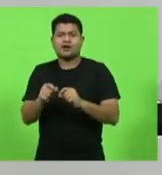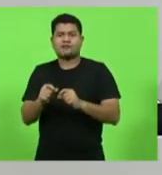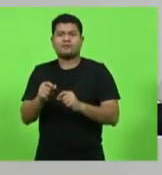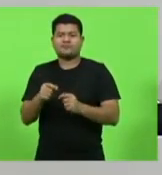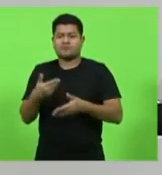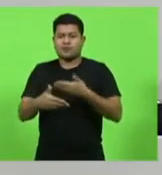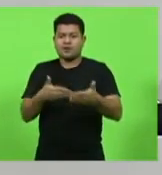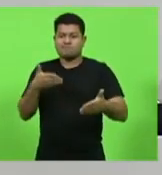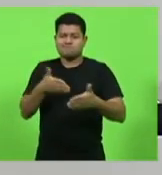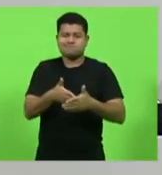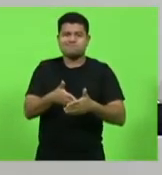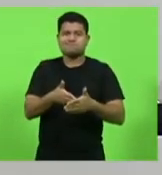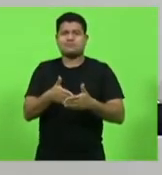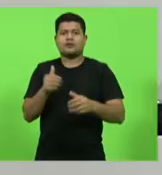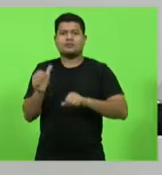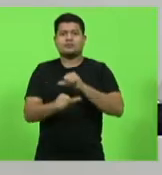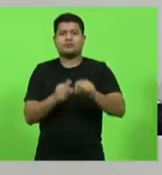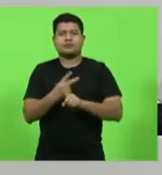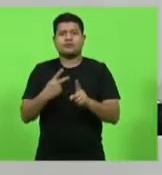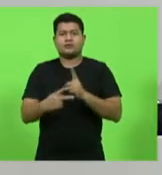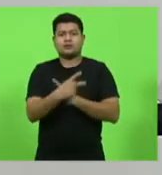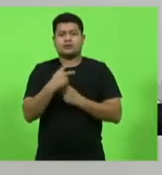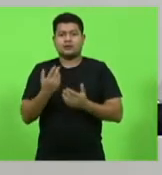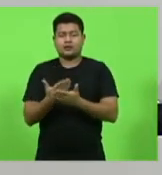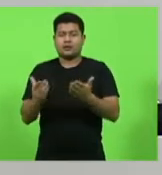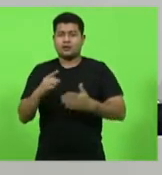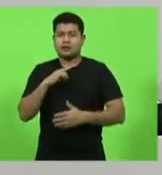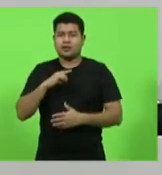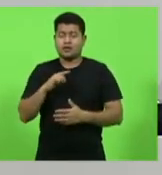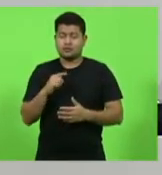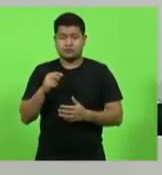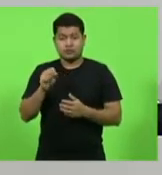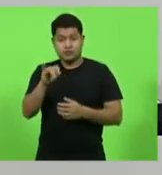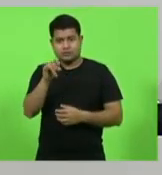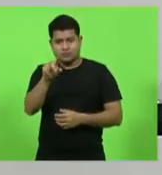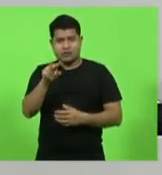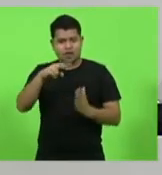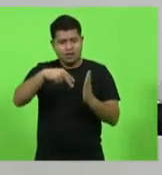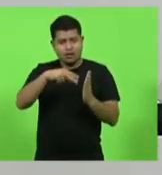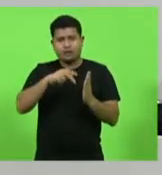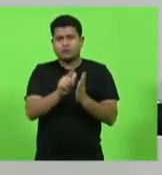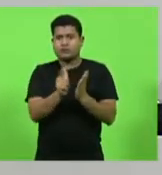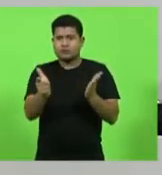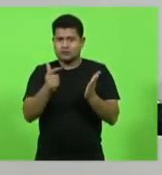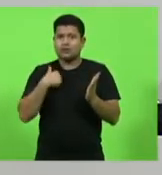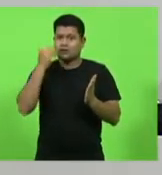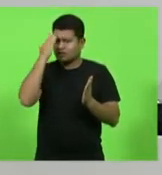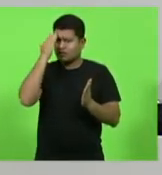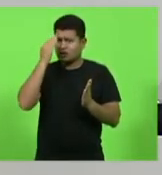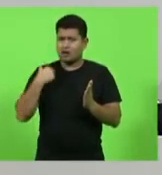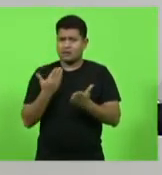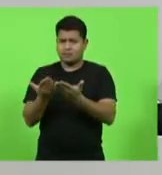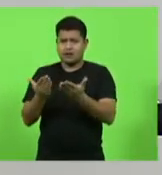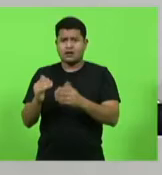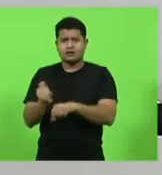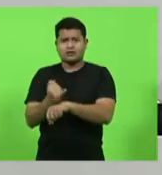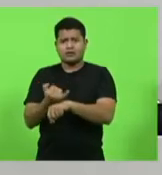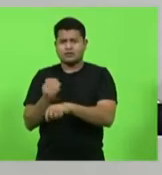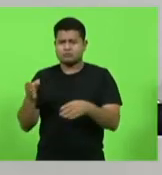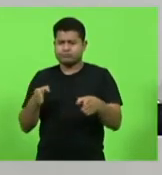Previdência. E para quem tem por hábito ler jornais, sabe muito bem, aqui caminho, Joinville caminha,